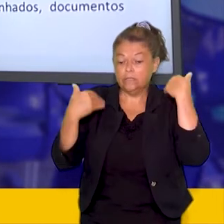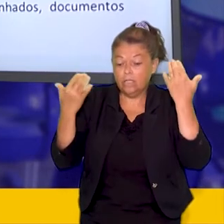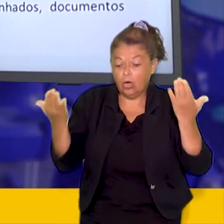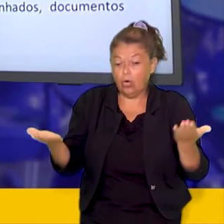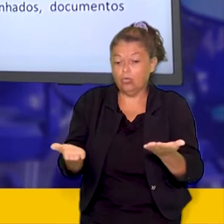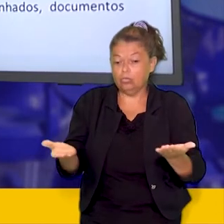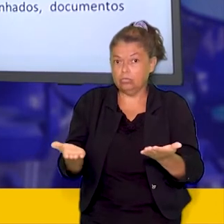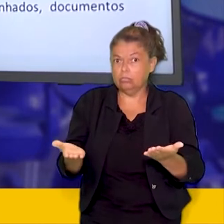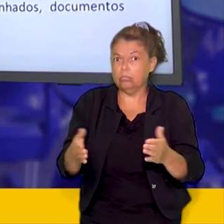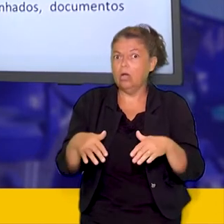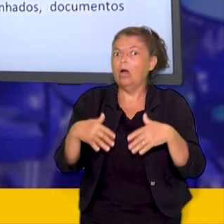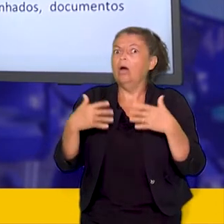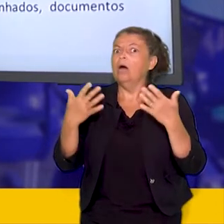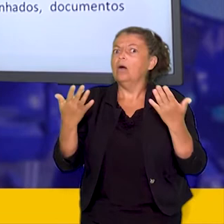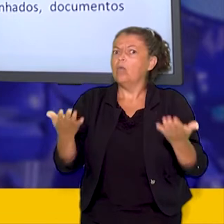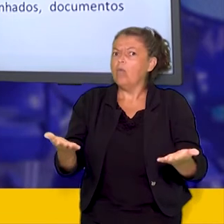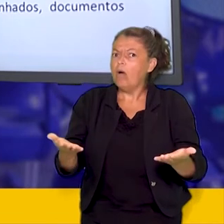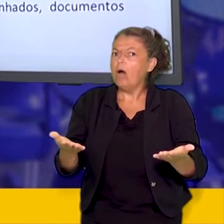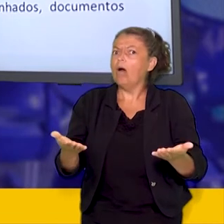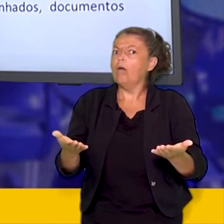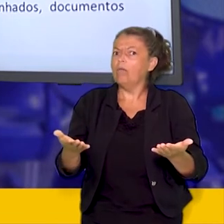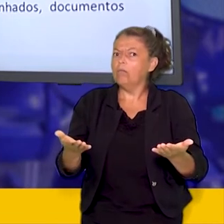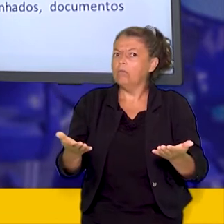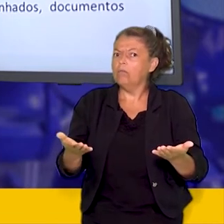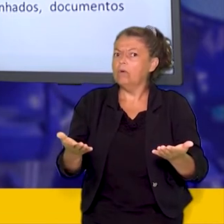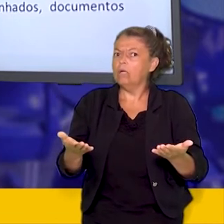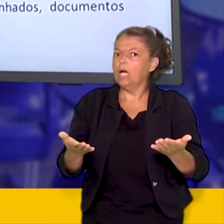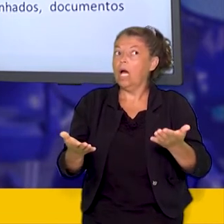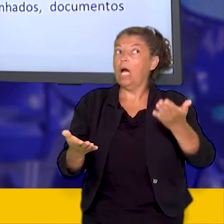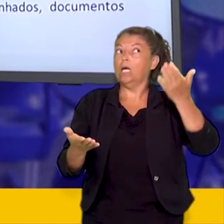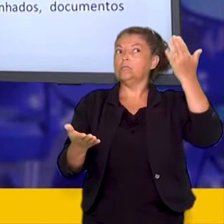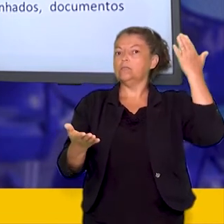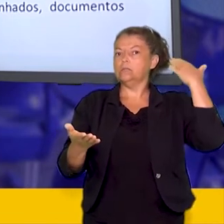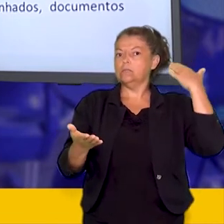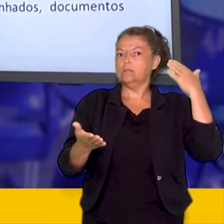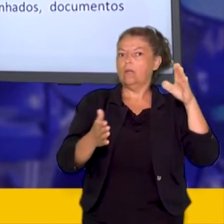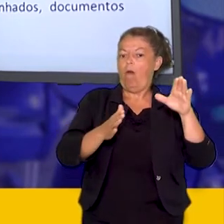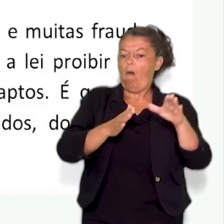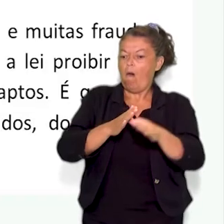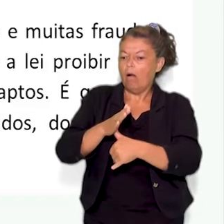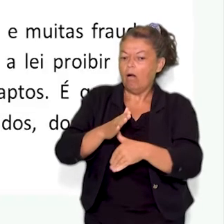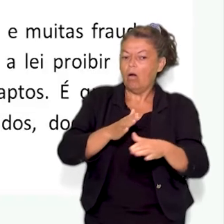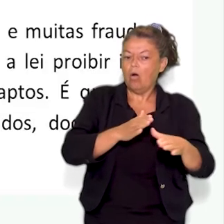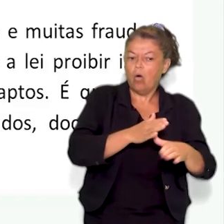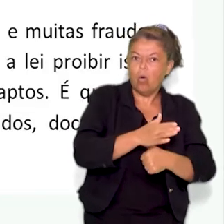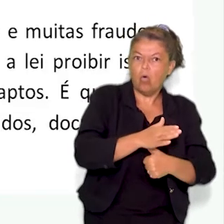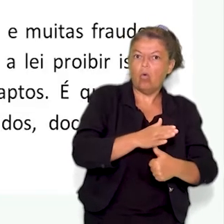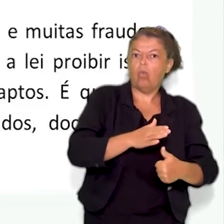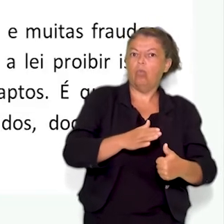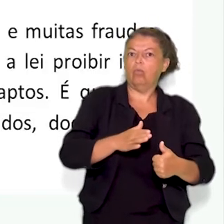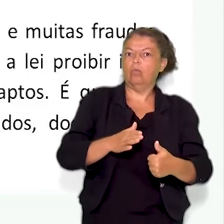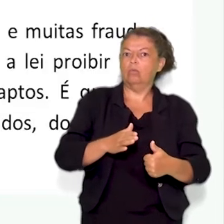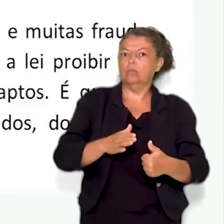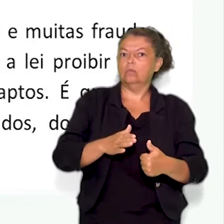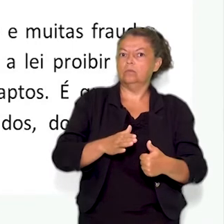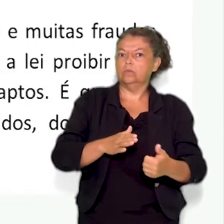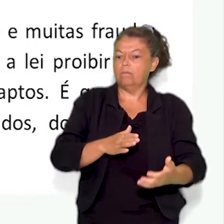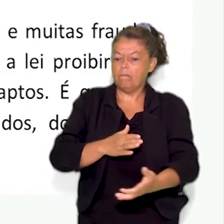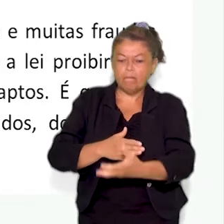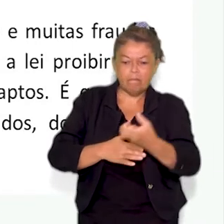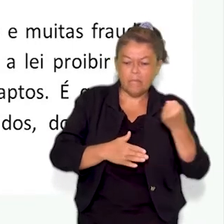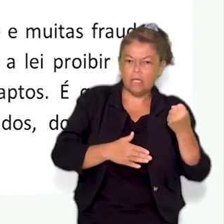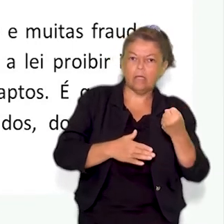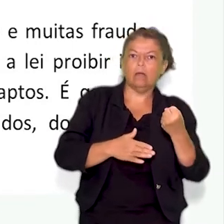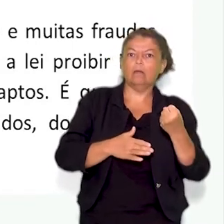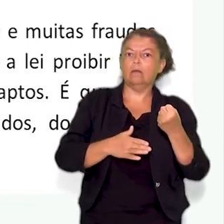Quais eram as formas de fraudes eleitorais naquela época? Como forma de manipular as eleições, era